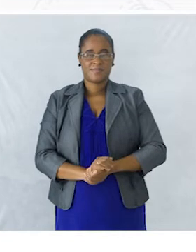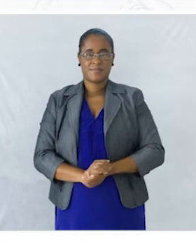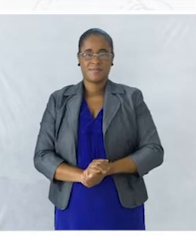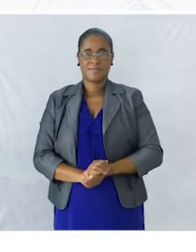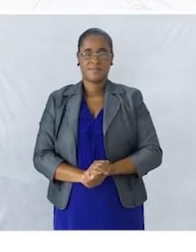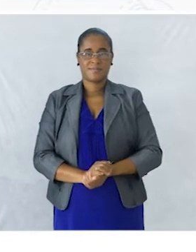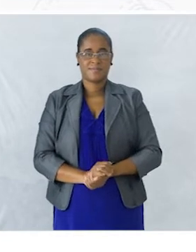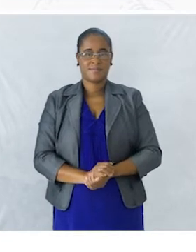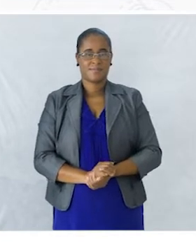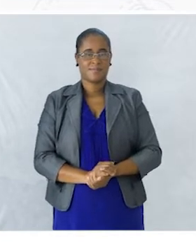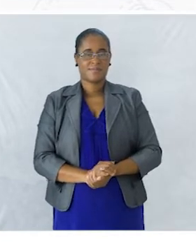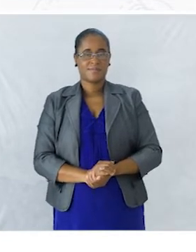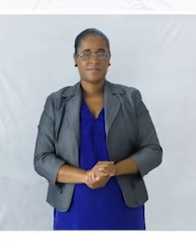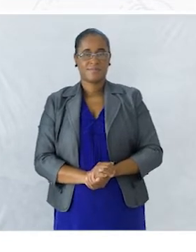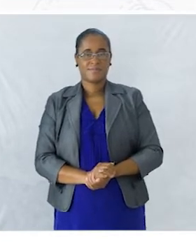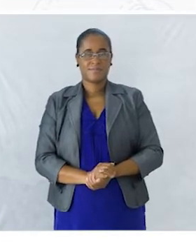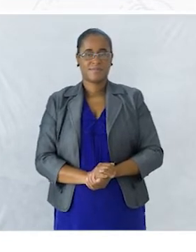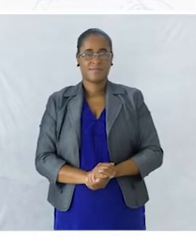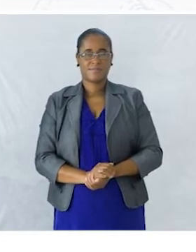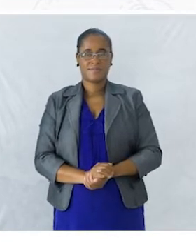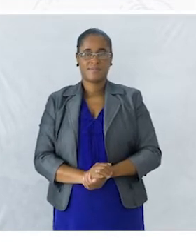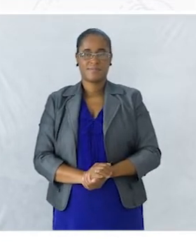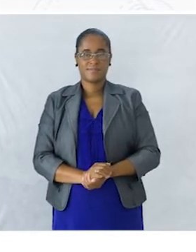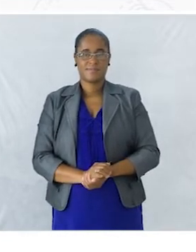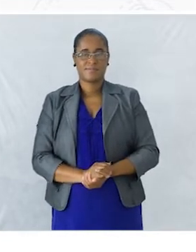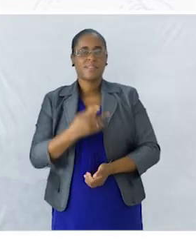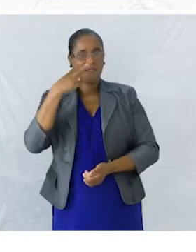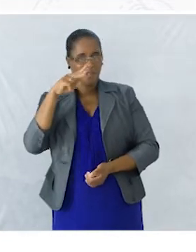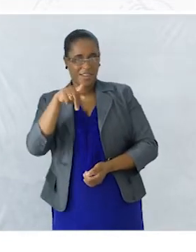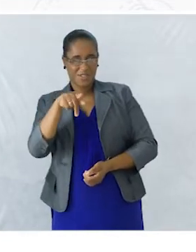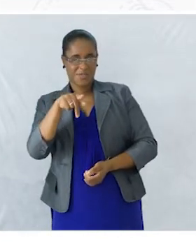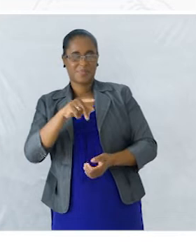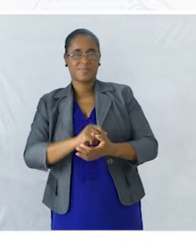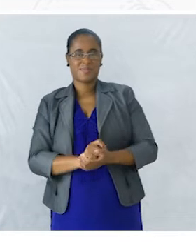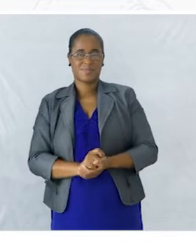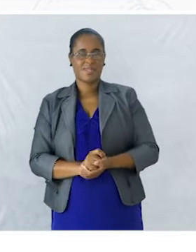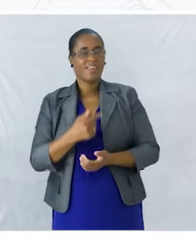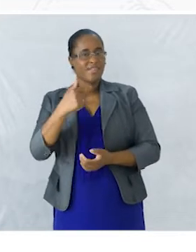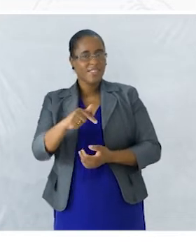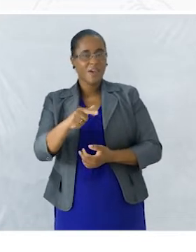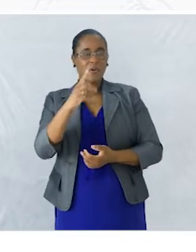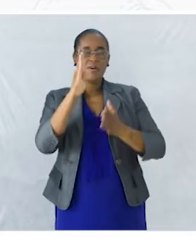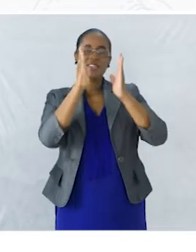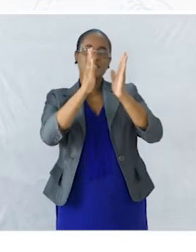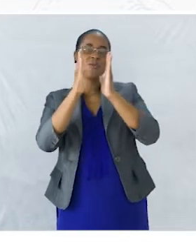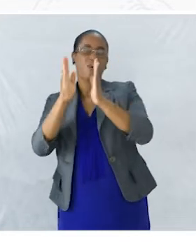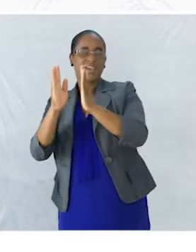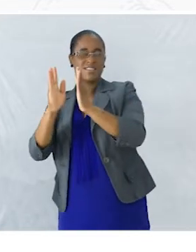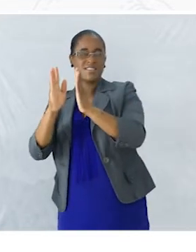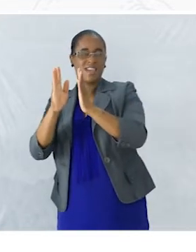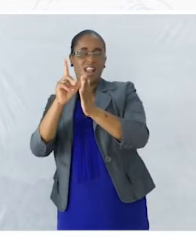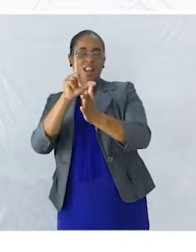Vamos colocar aqui Vejam Então tem uma sequência lógica